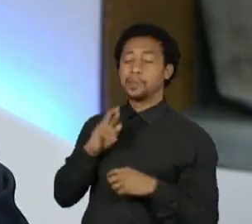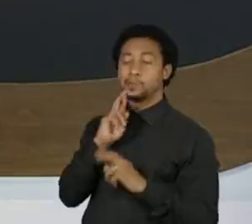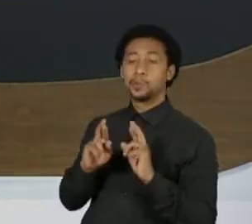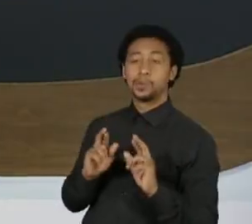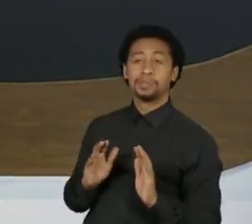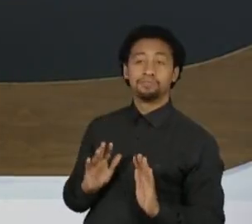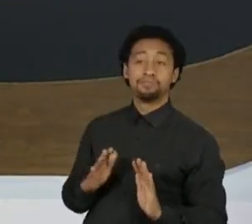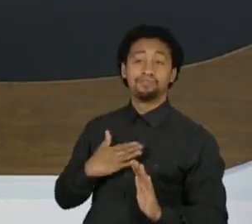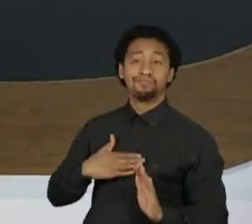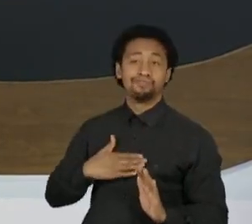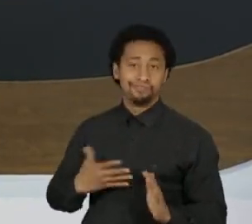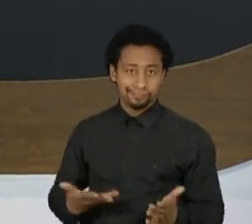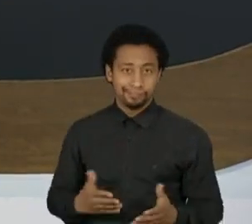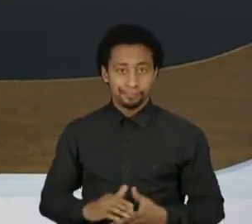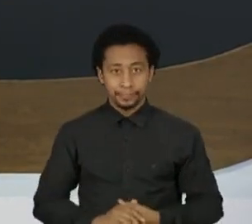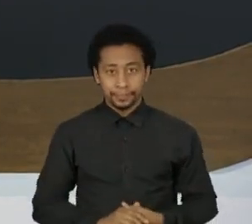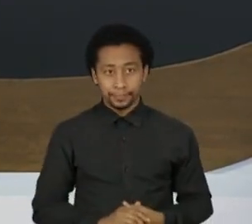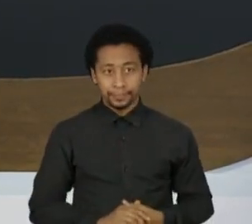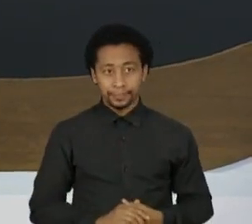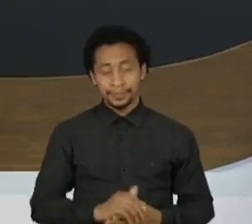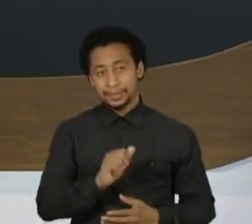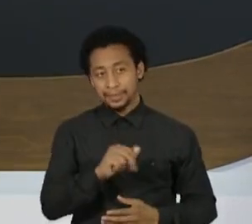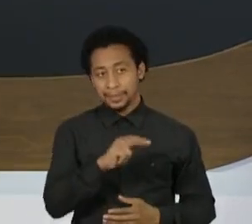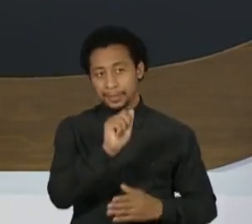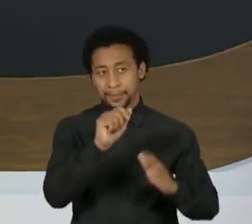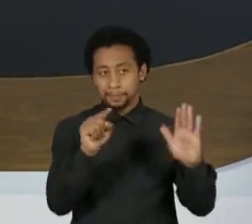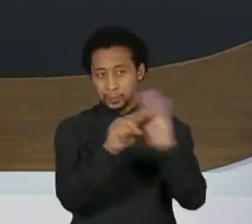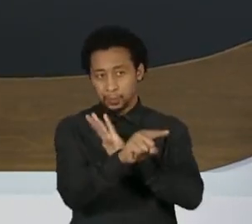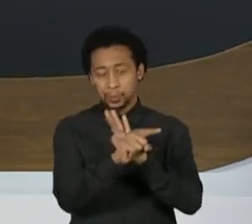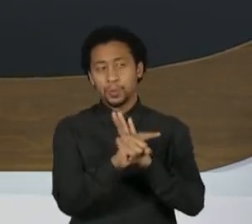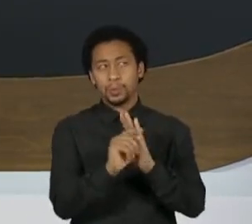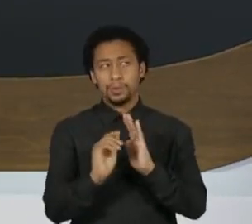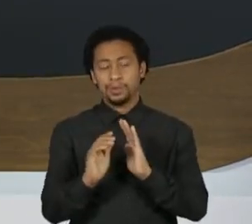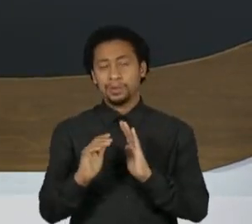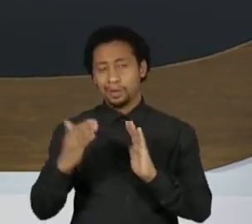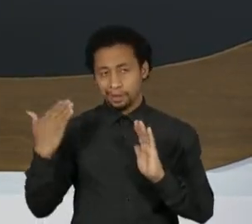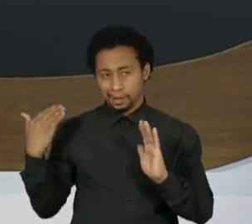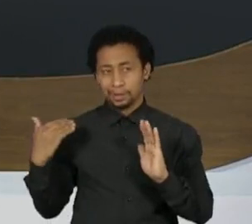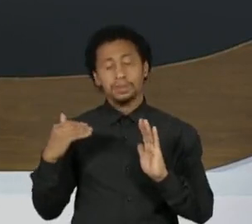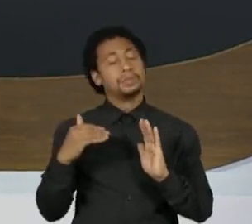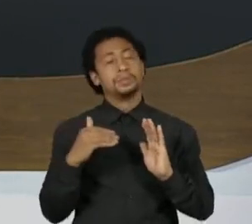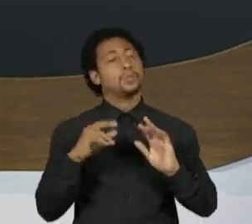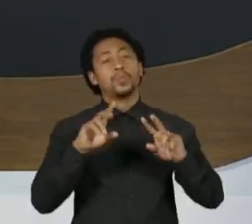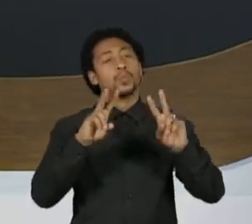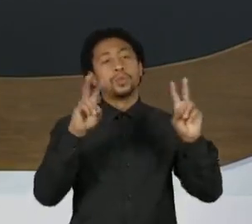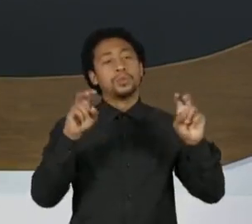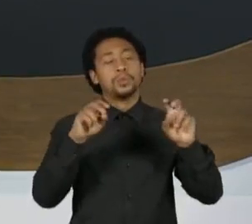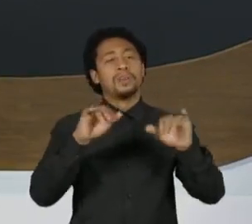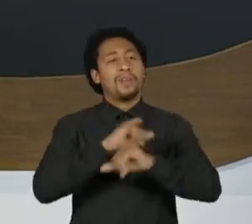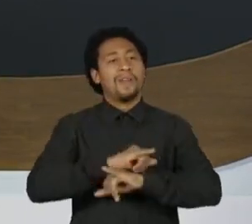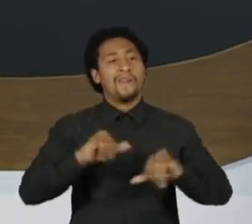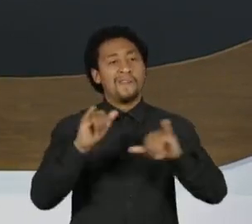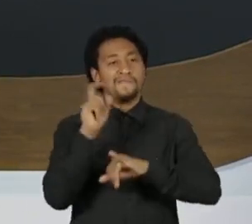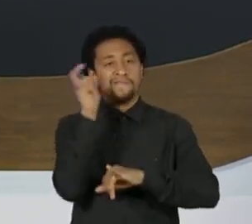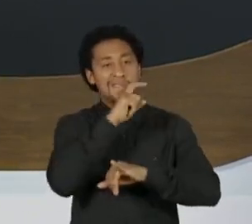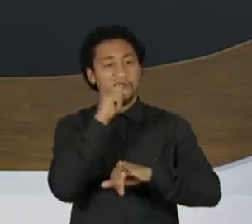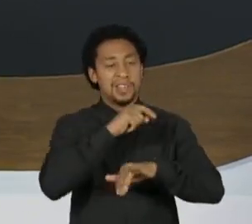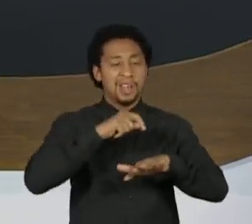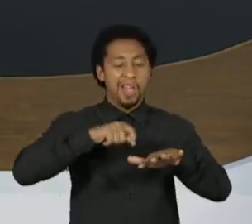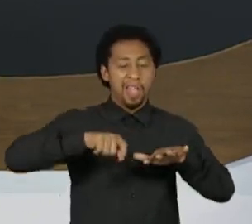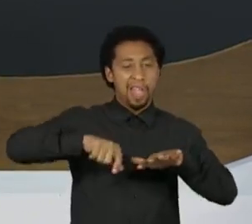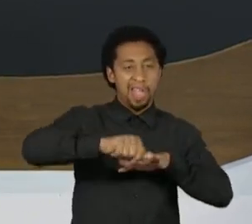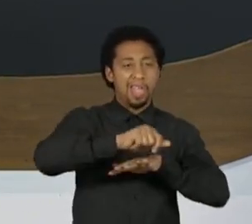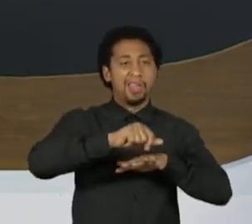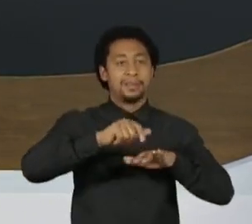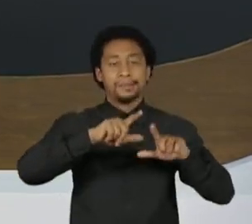Maurício, a Ana perguntou, num dos primeiros blocos, sobre essas fake news que circulam sobre maçonaria, satanismo, aborto,